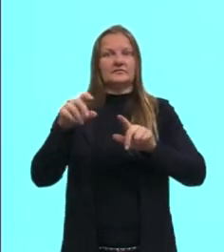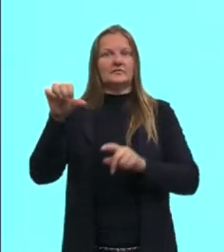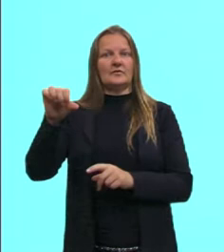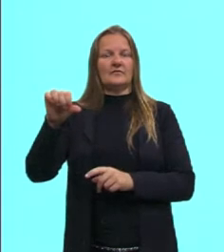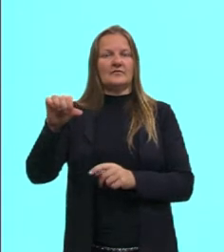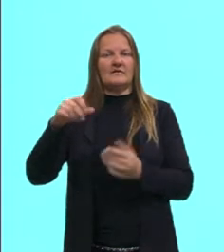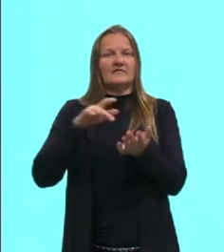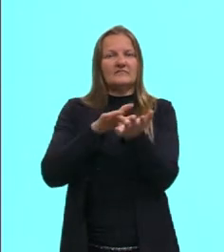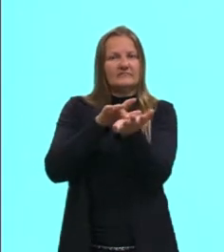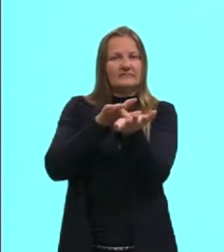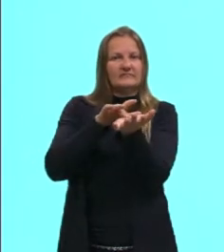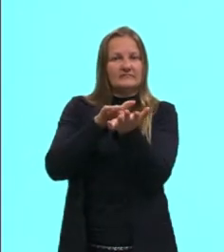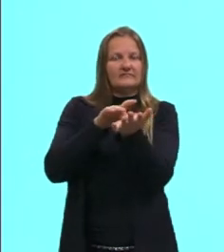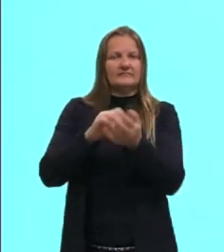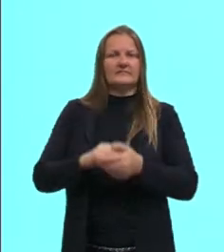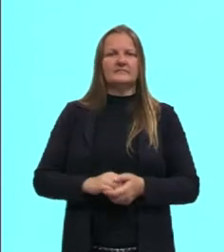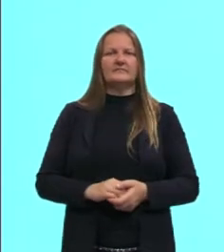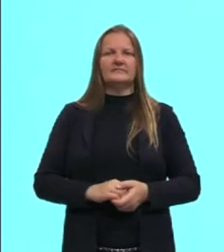é falsa.